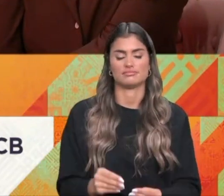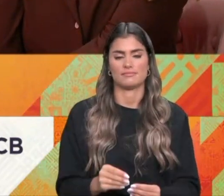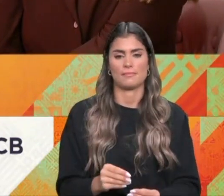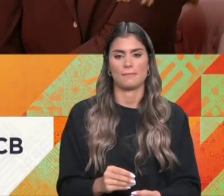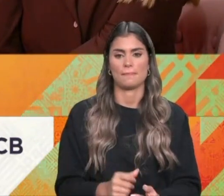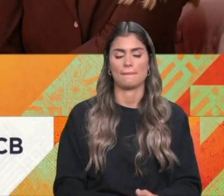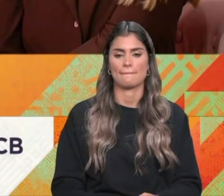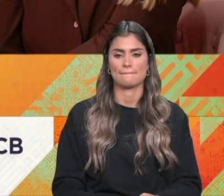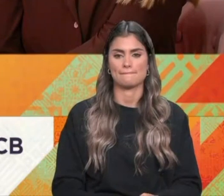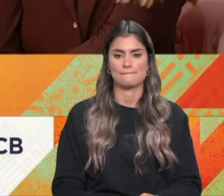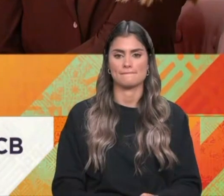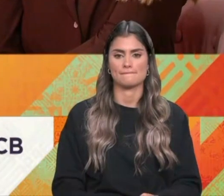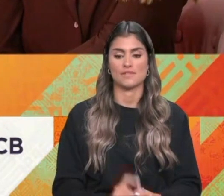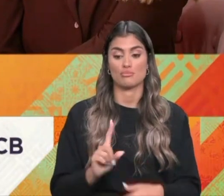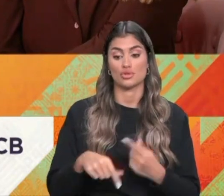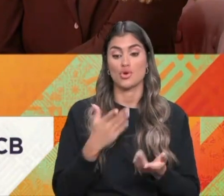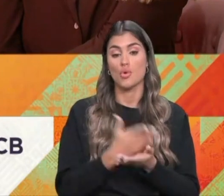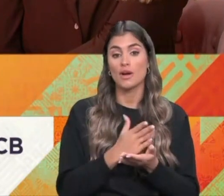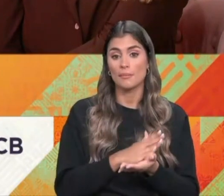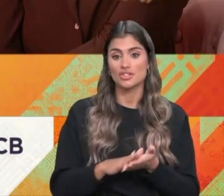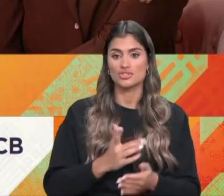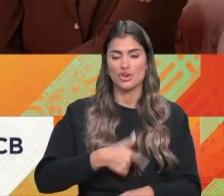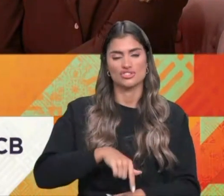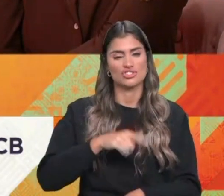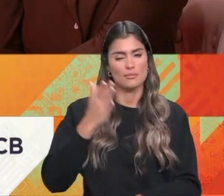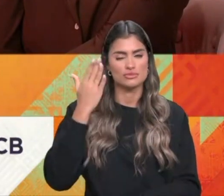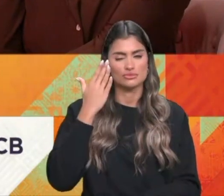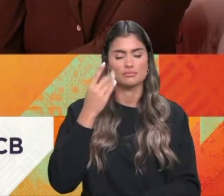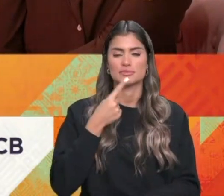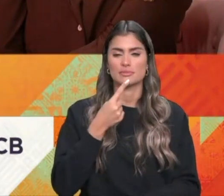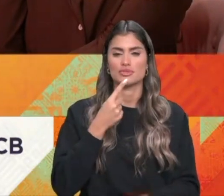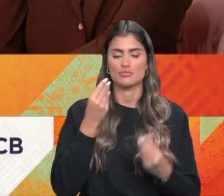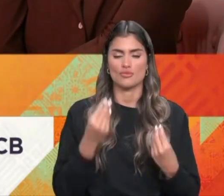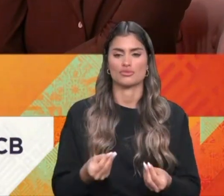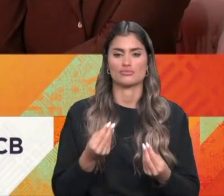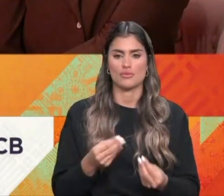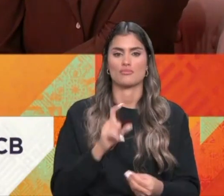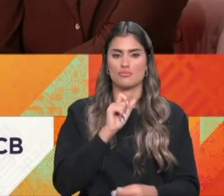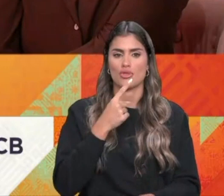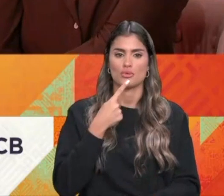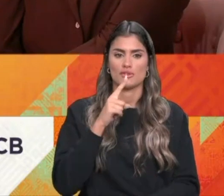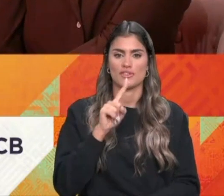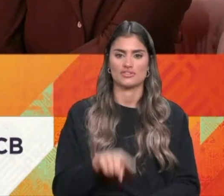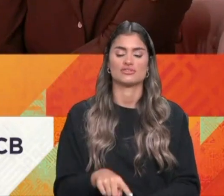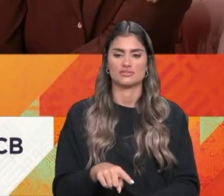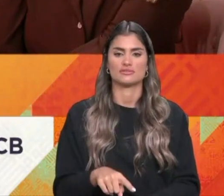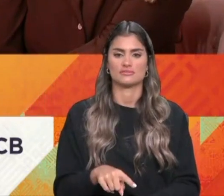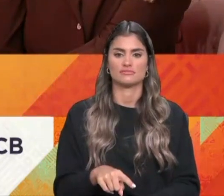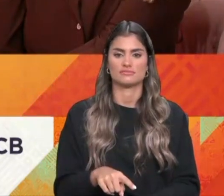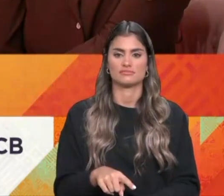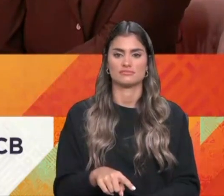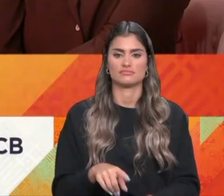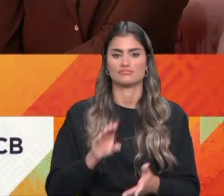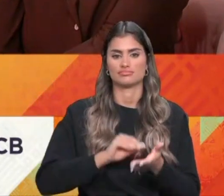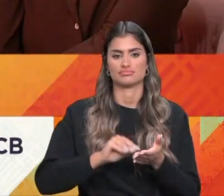e depois nunca mais se fez, e então nós entendemos que seria muito bom podermos recuperar este título a partir dos manuscritos